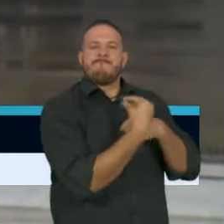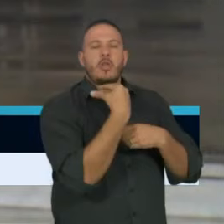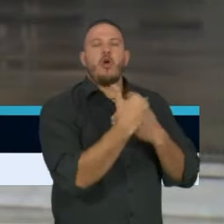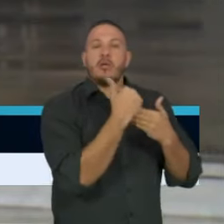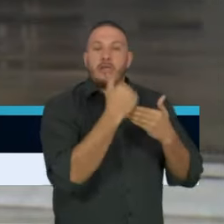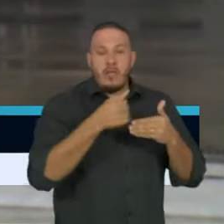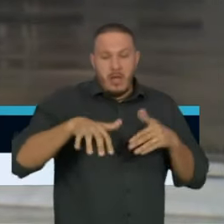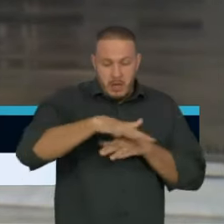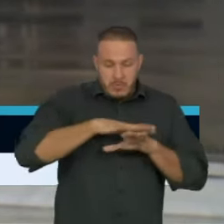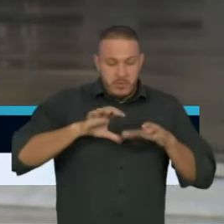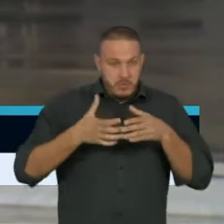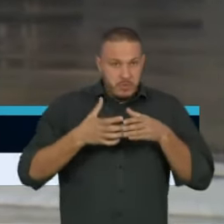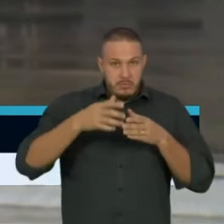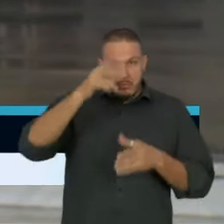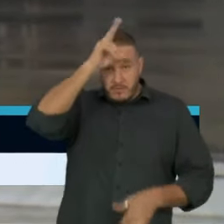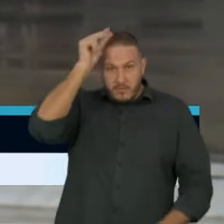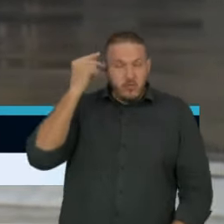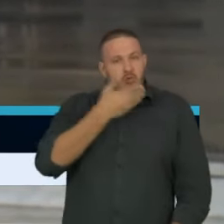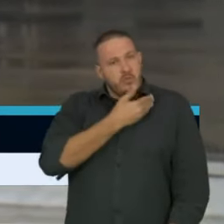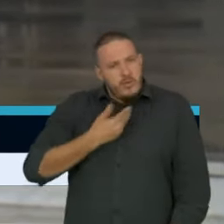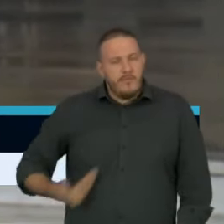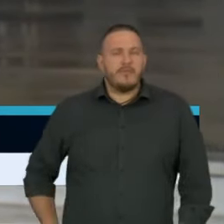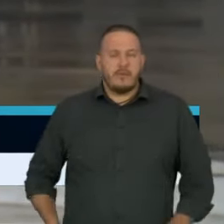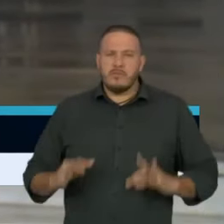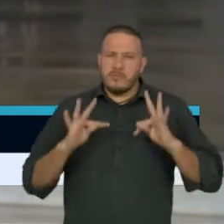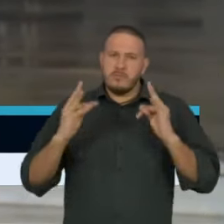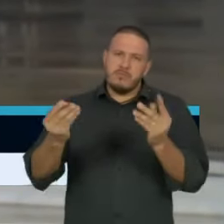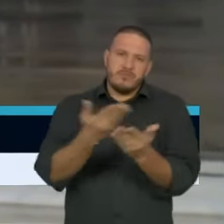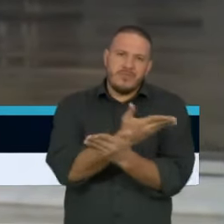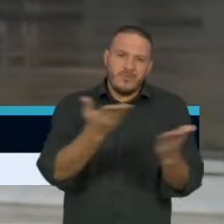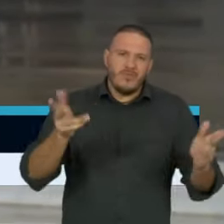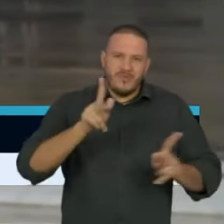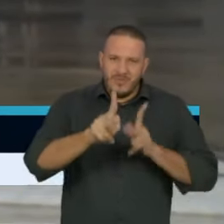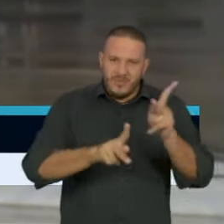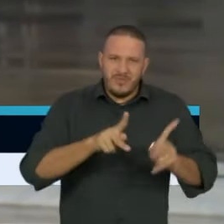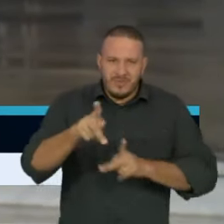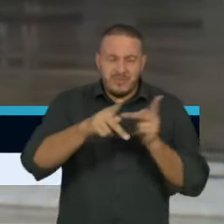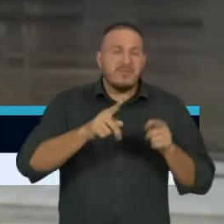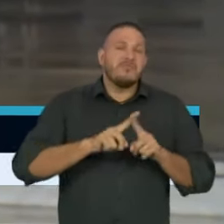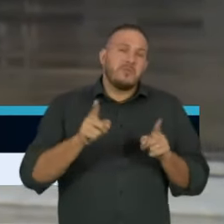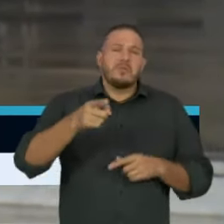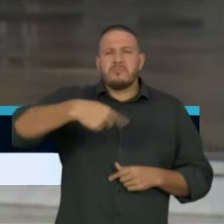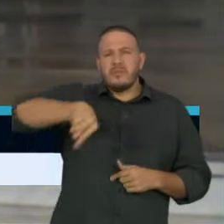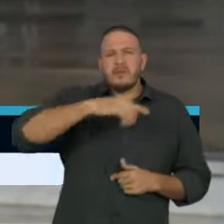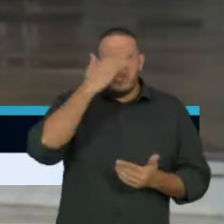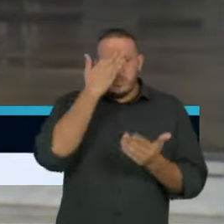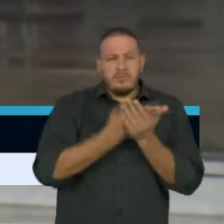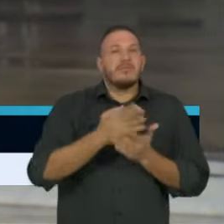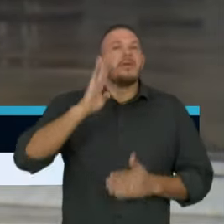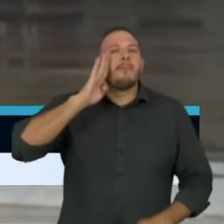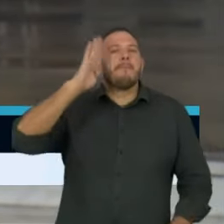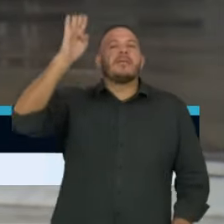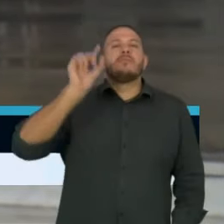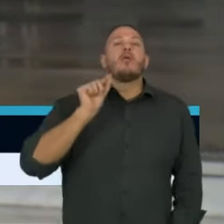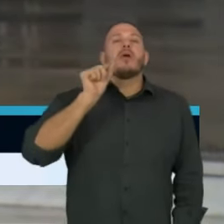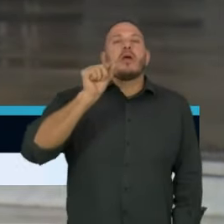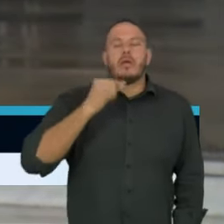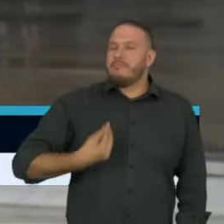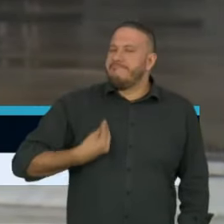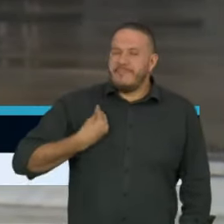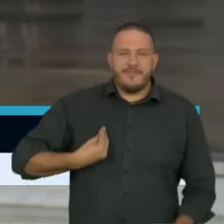o Governo do Estado. E partimos do pressuposto de que vida não tem preço.